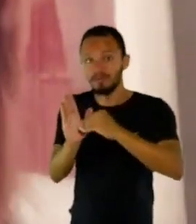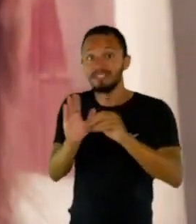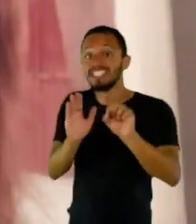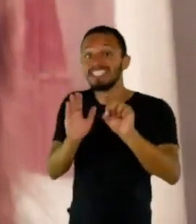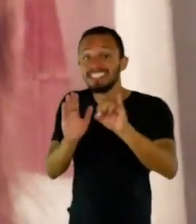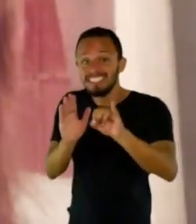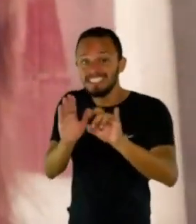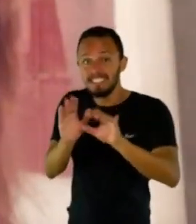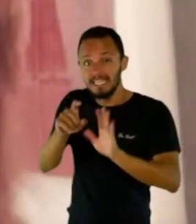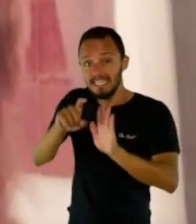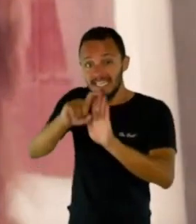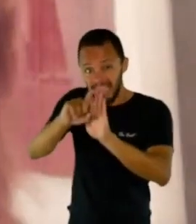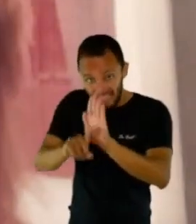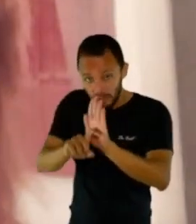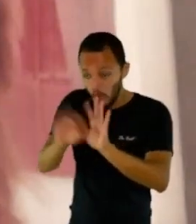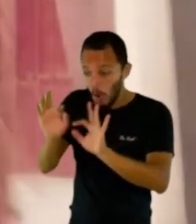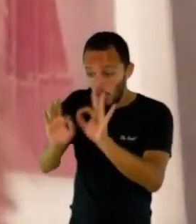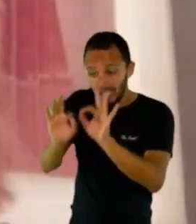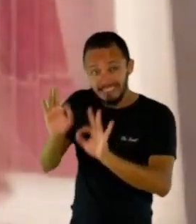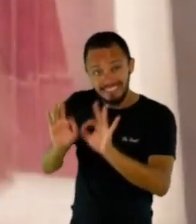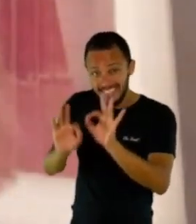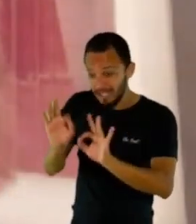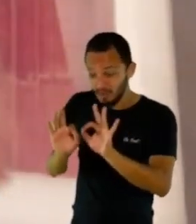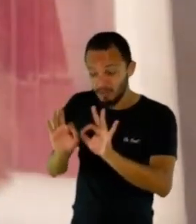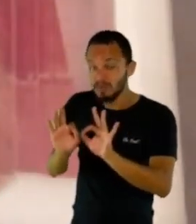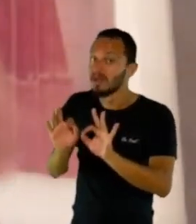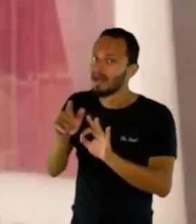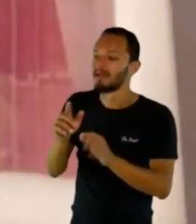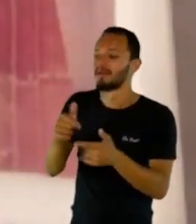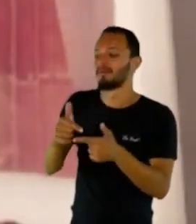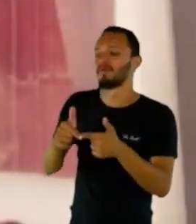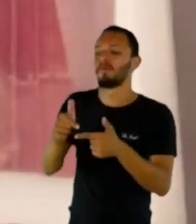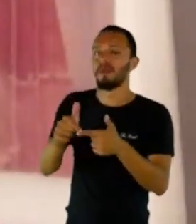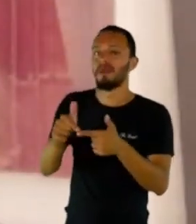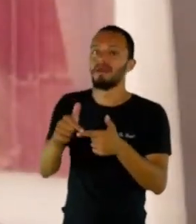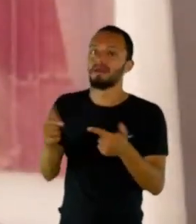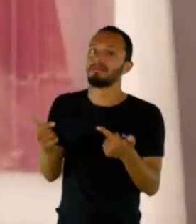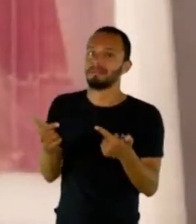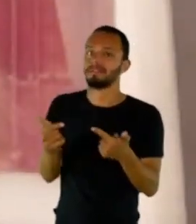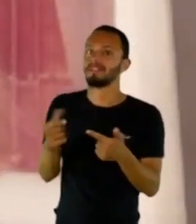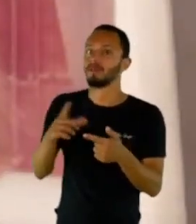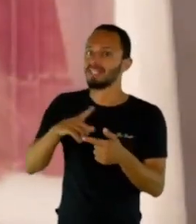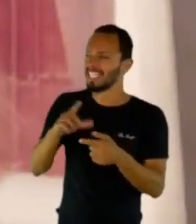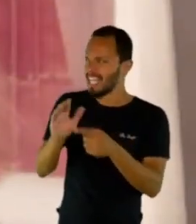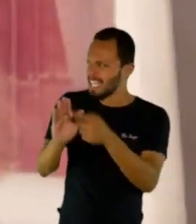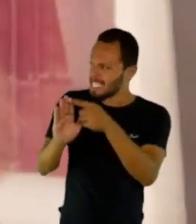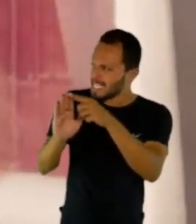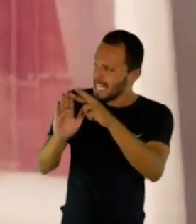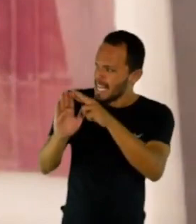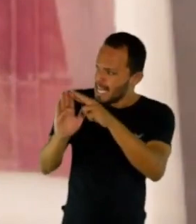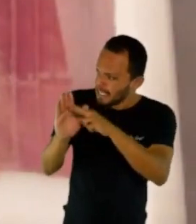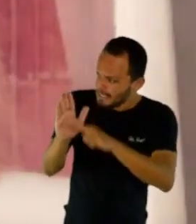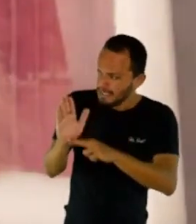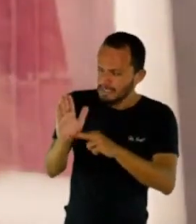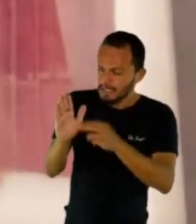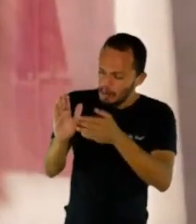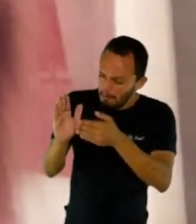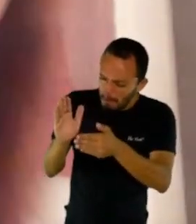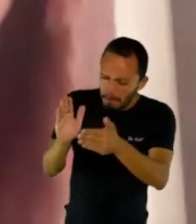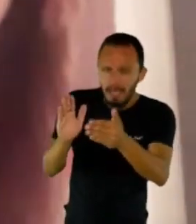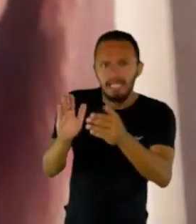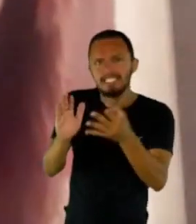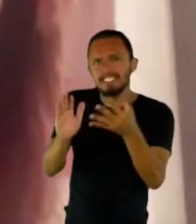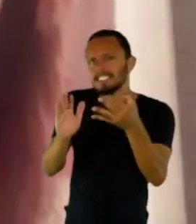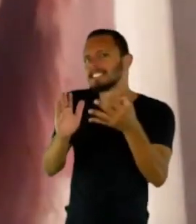tem condição. e, a partir daí, eu mandei para várias editoras até achar alguma que realmente comprasse a ideia